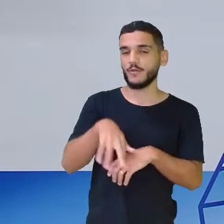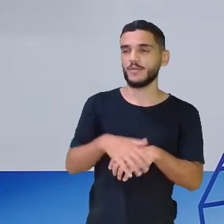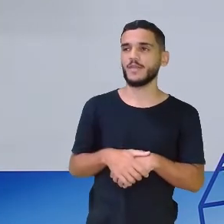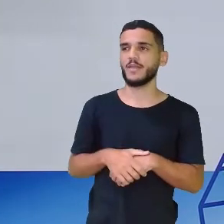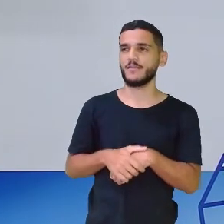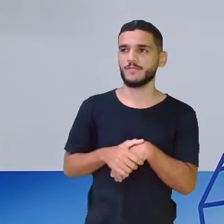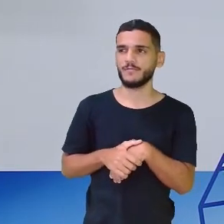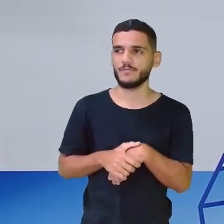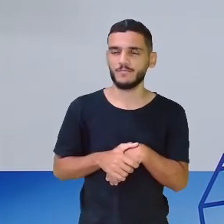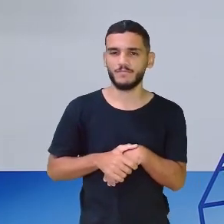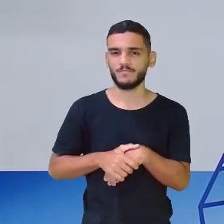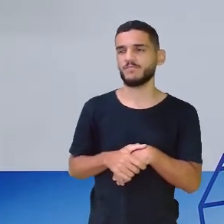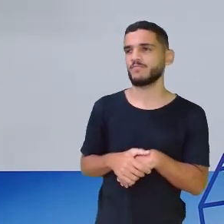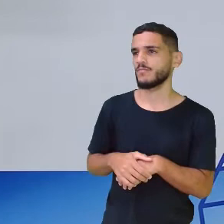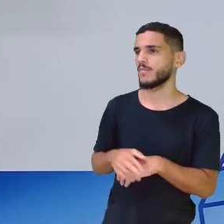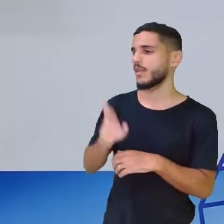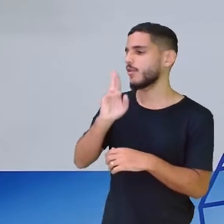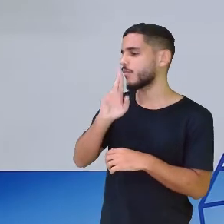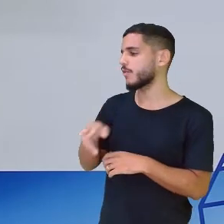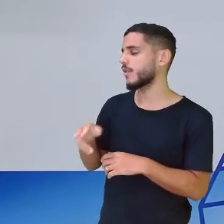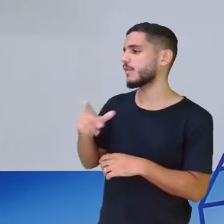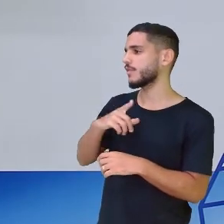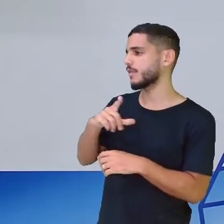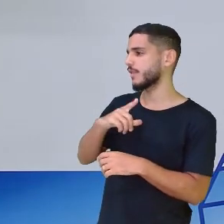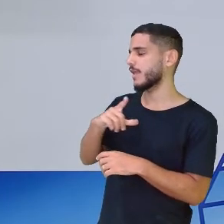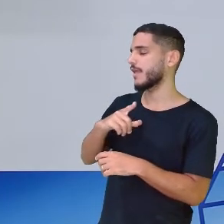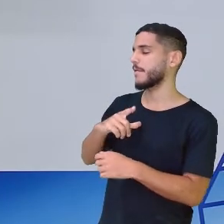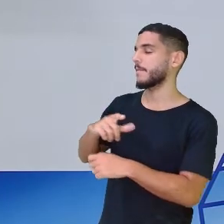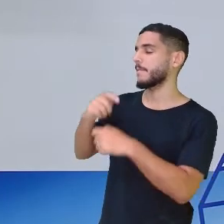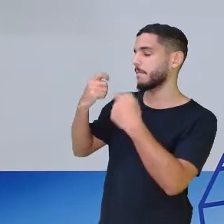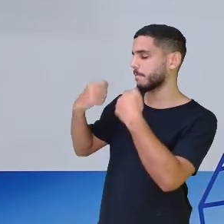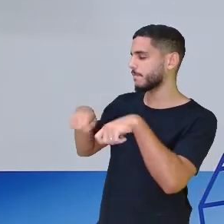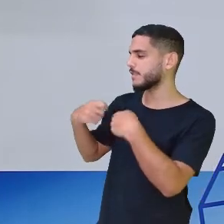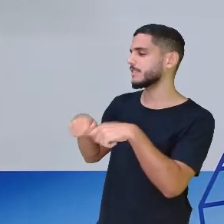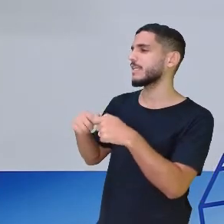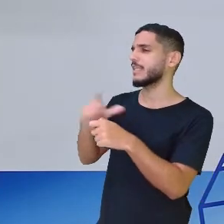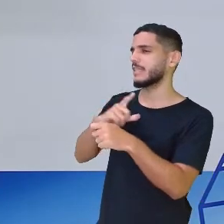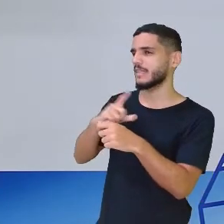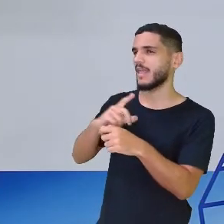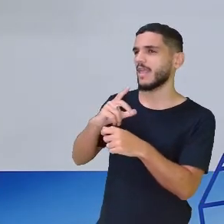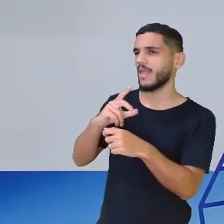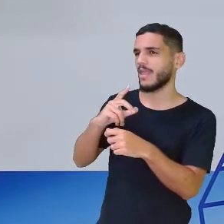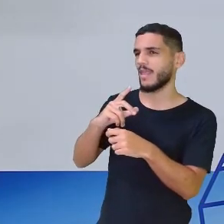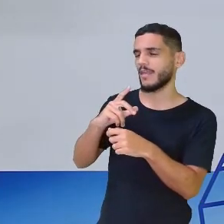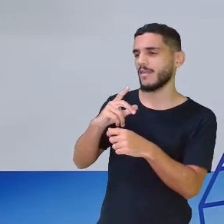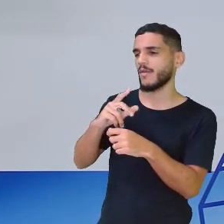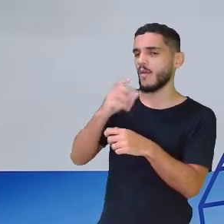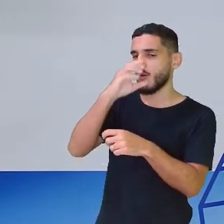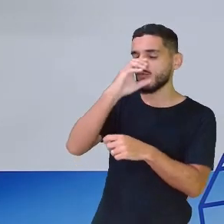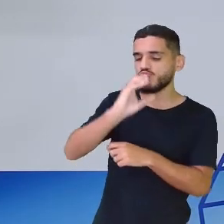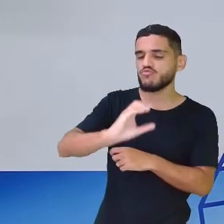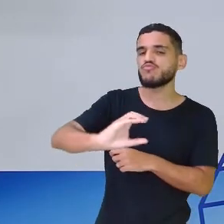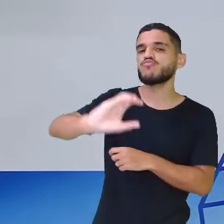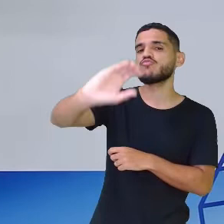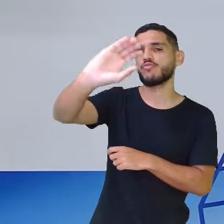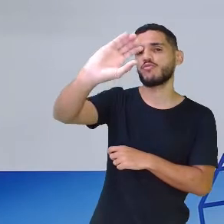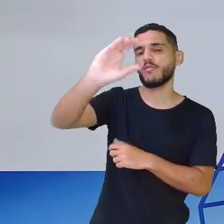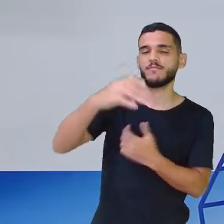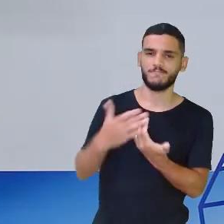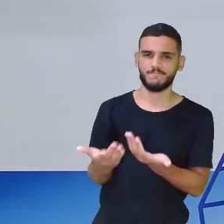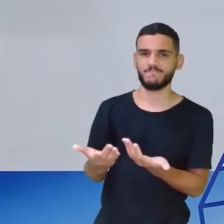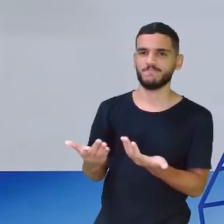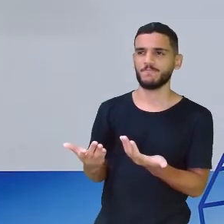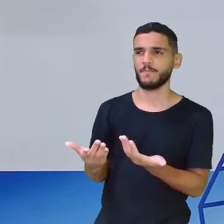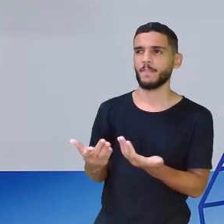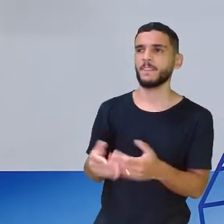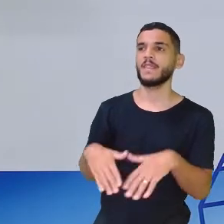pegar um cacho de bananas. Precisa ter uma trombra bem grande. Vamos